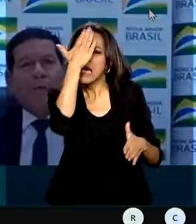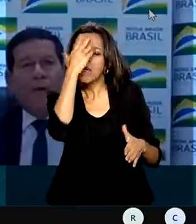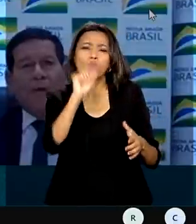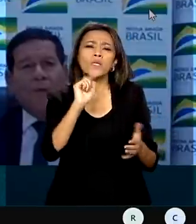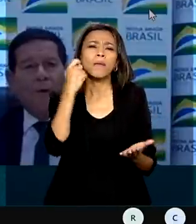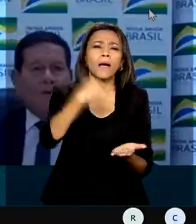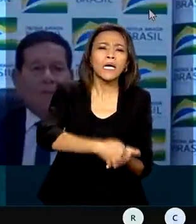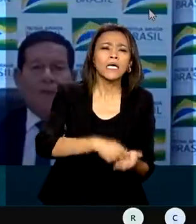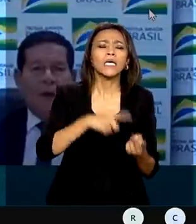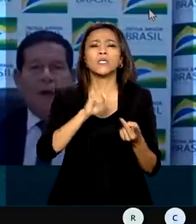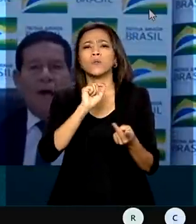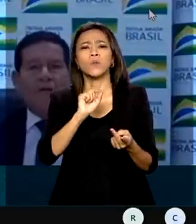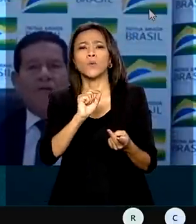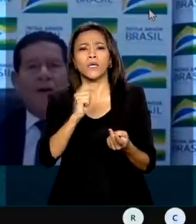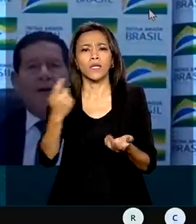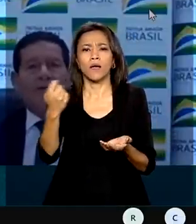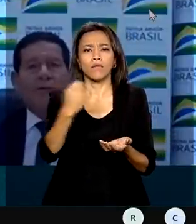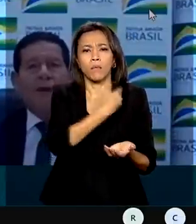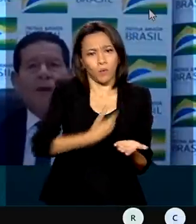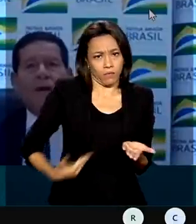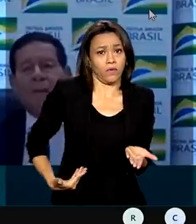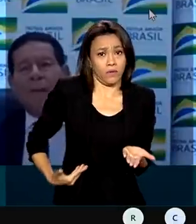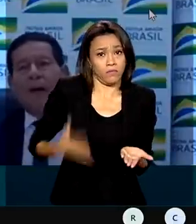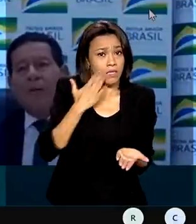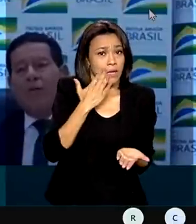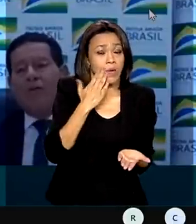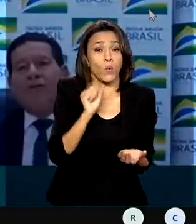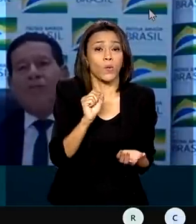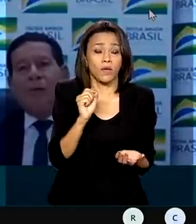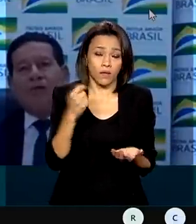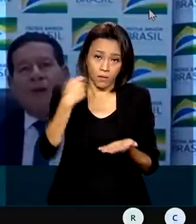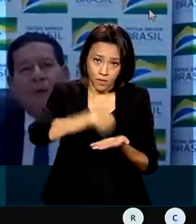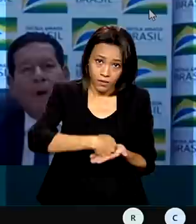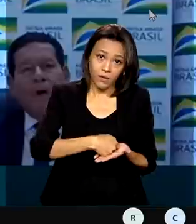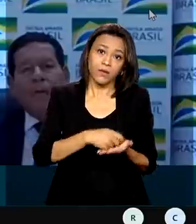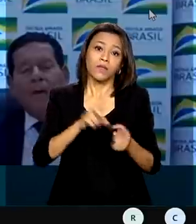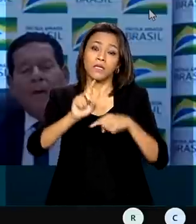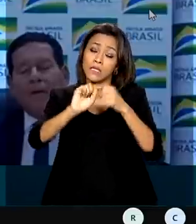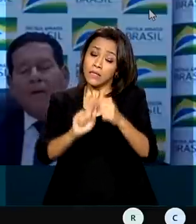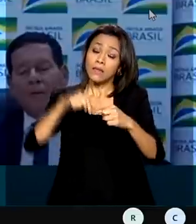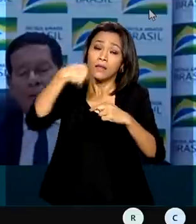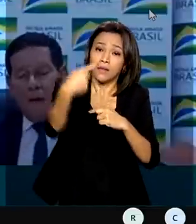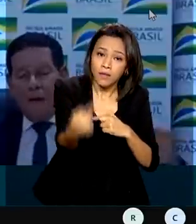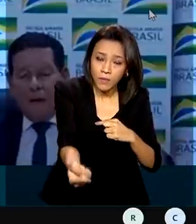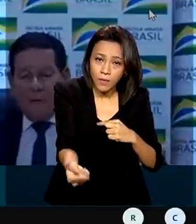colocando na mão do governo. Nós temos que reorganizar isso e para numa fase posterior